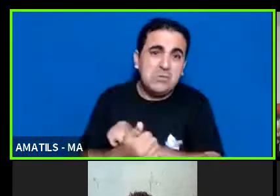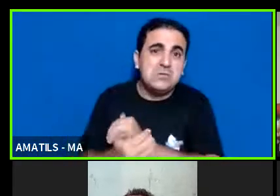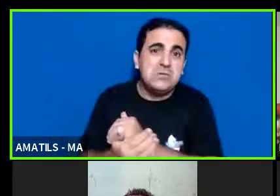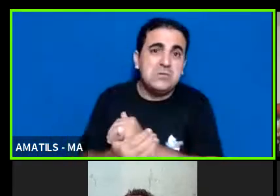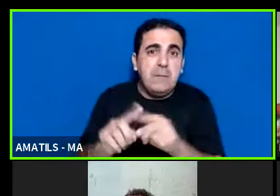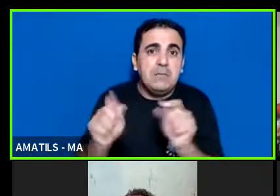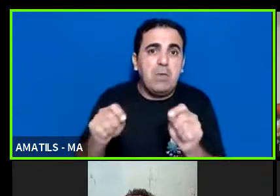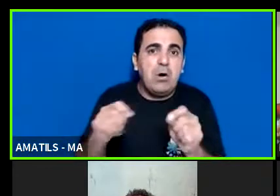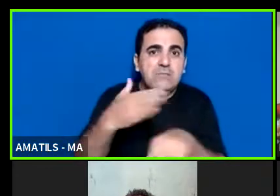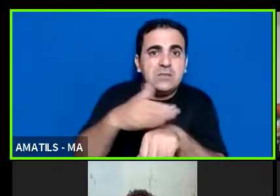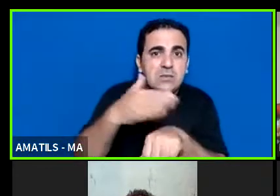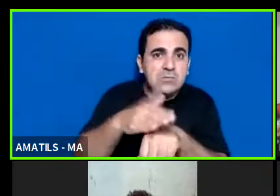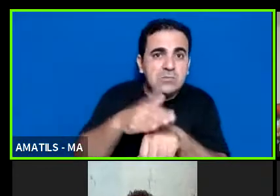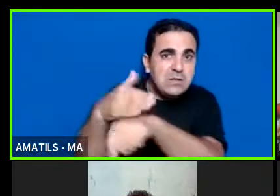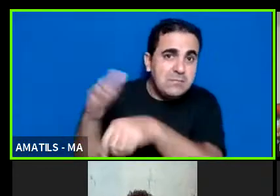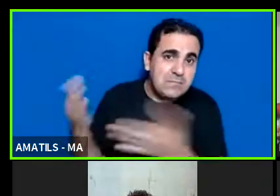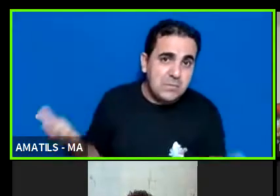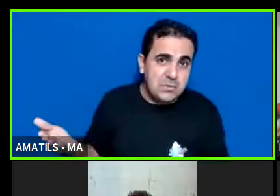fazer essa ação